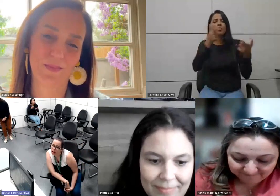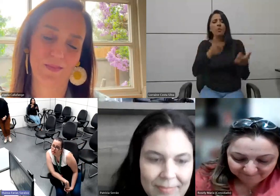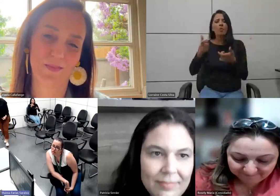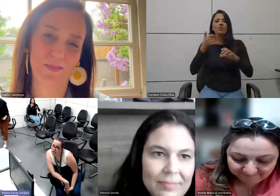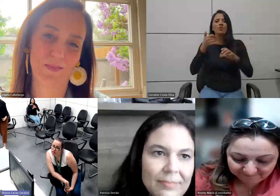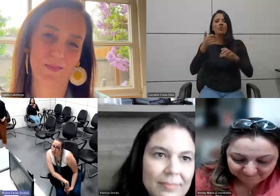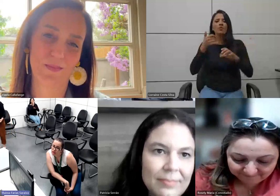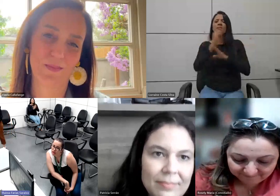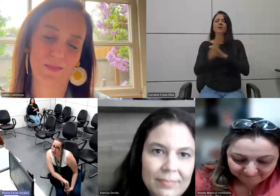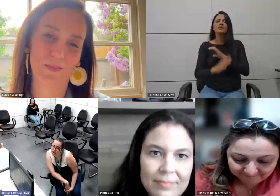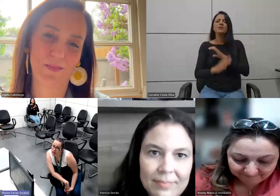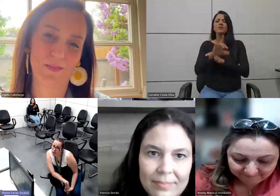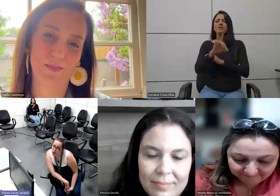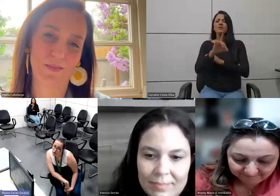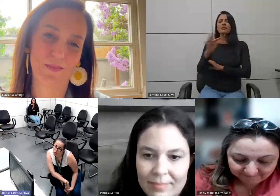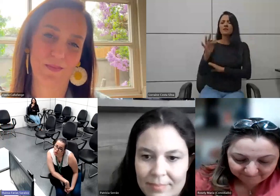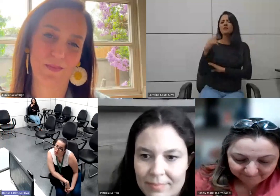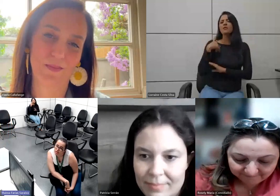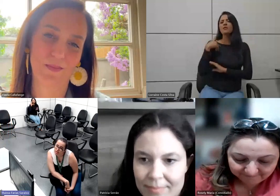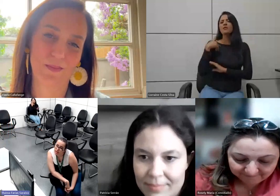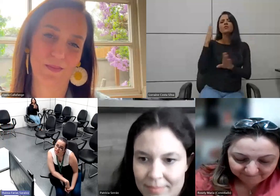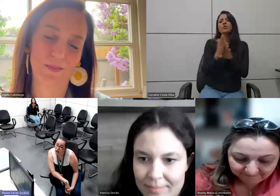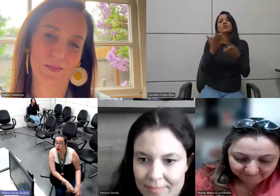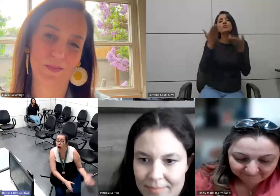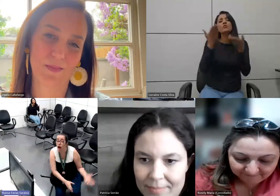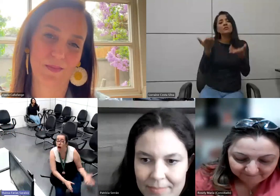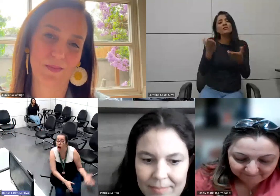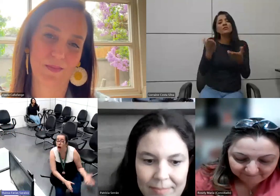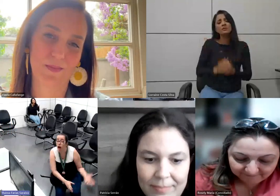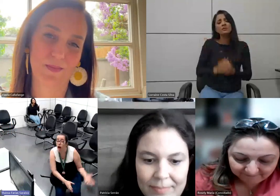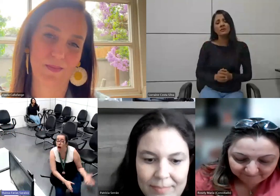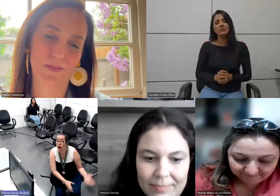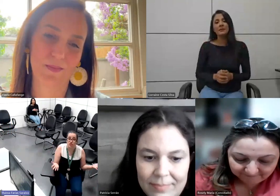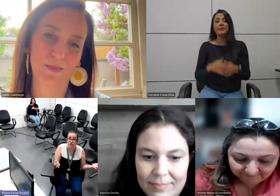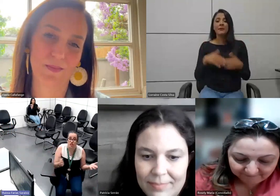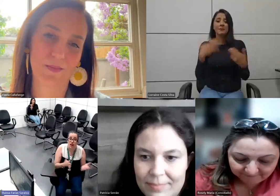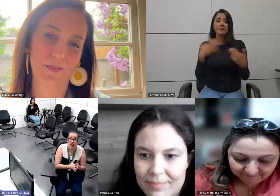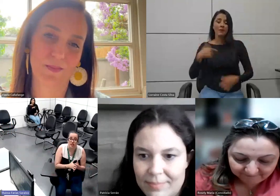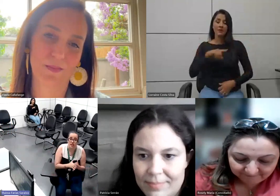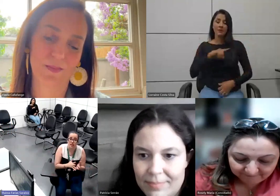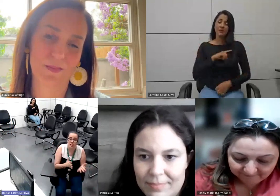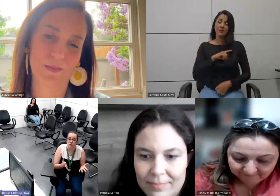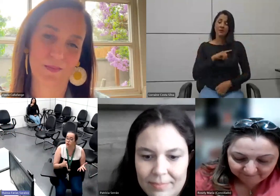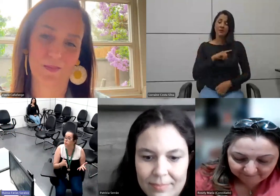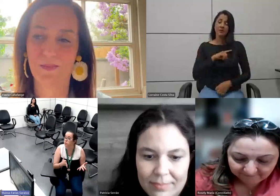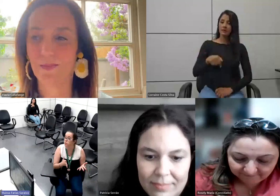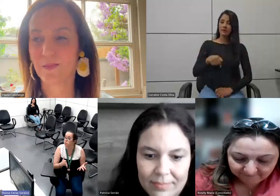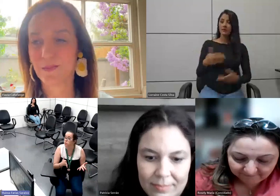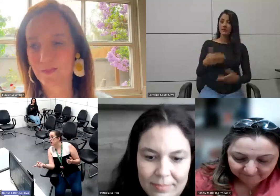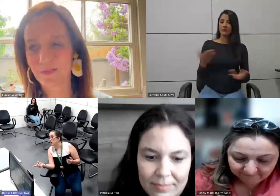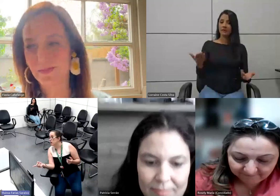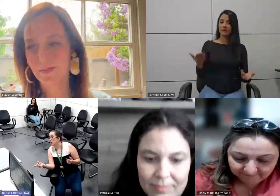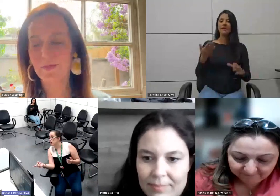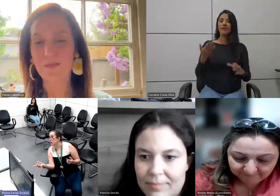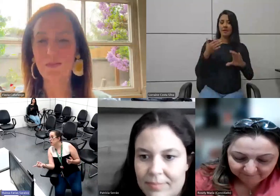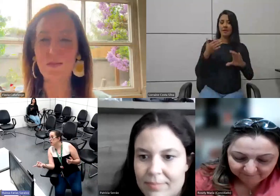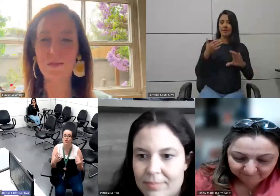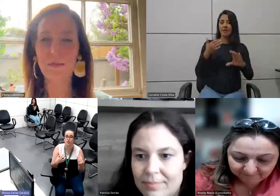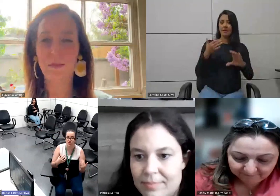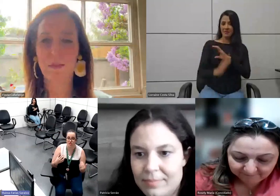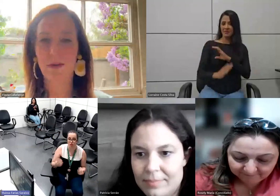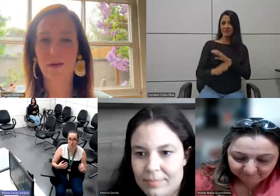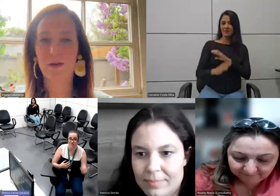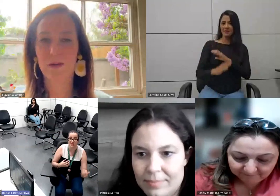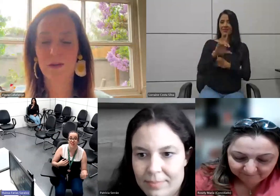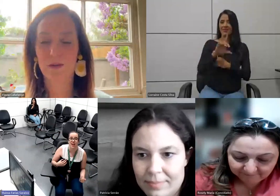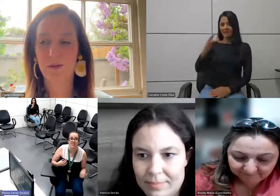EBCDF eu encontro vocês bom a gente está aqui a EBCDF né porque eu não enxergo